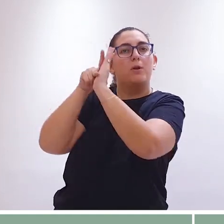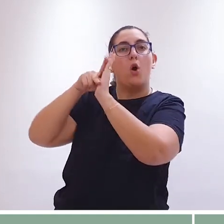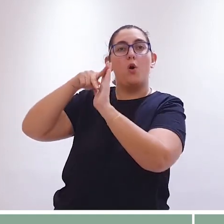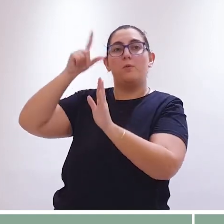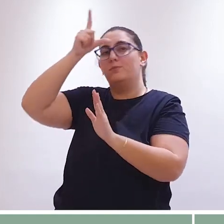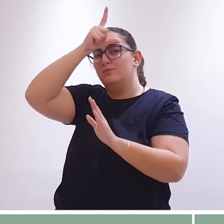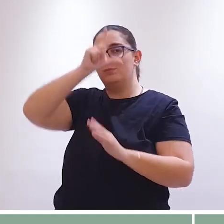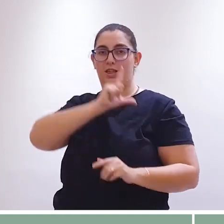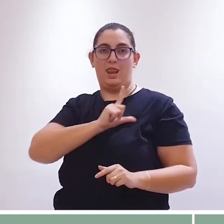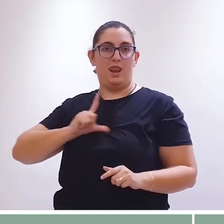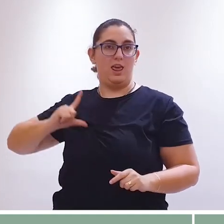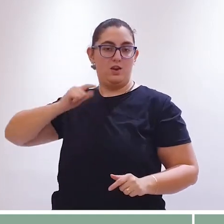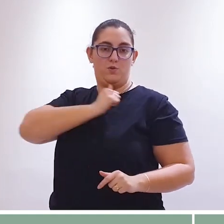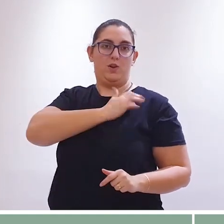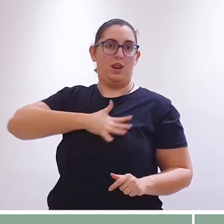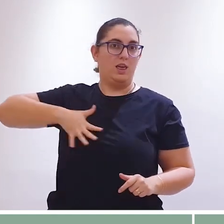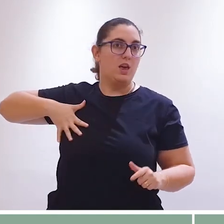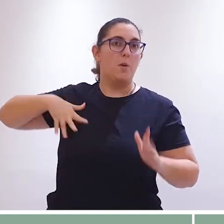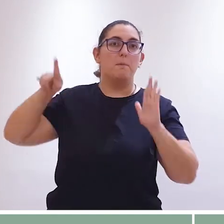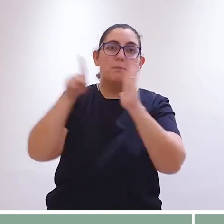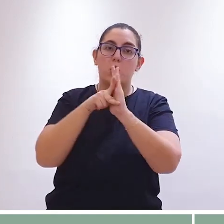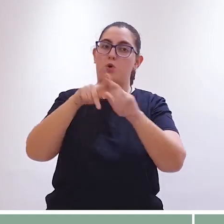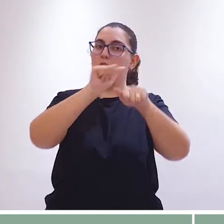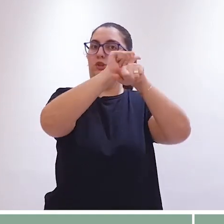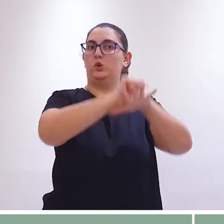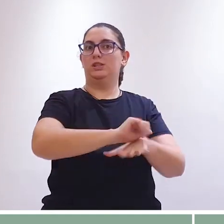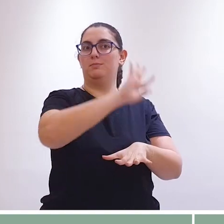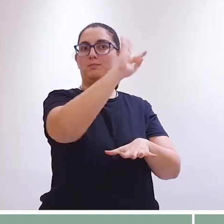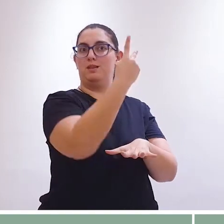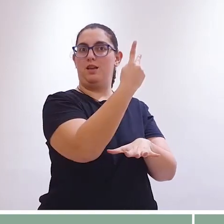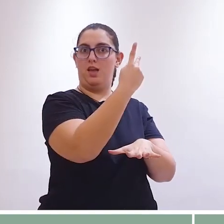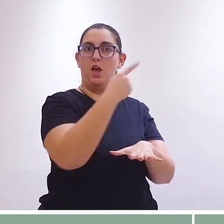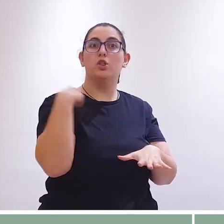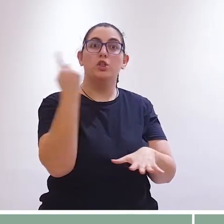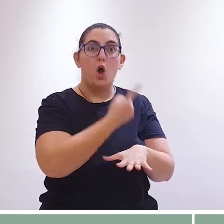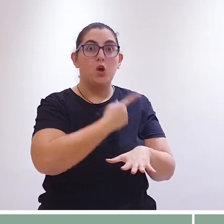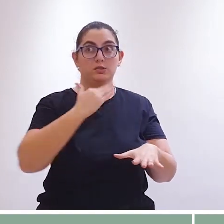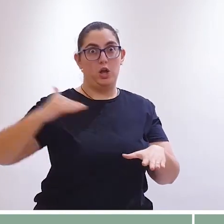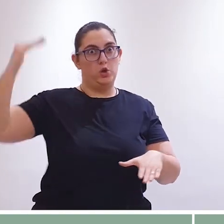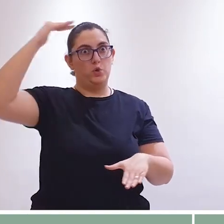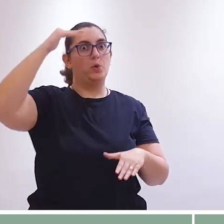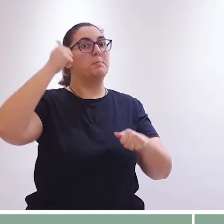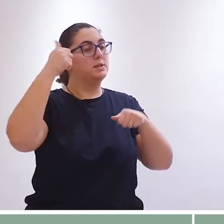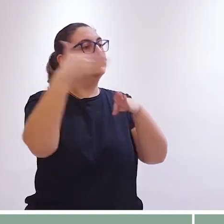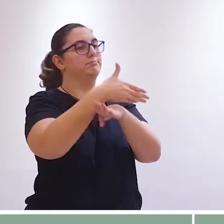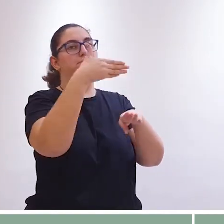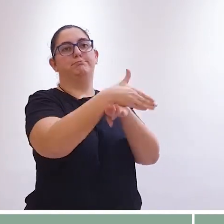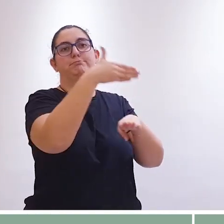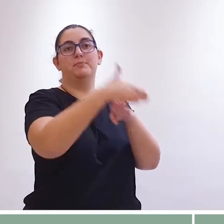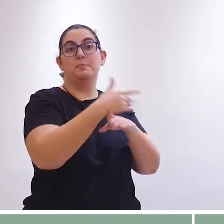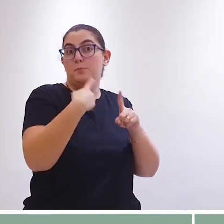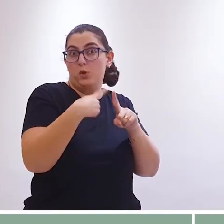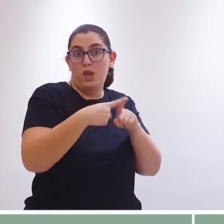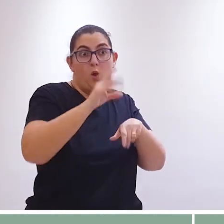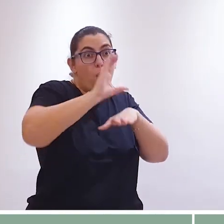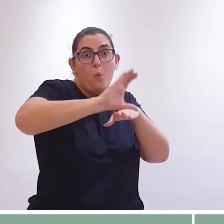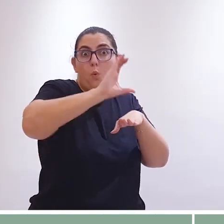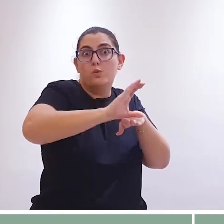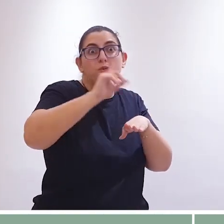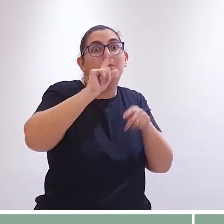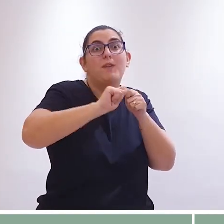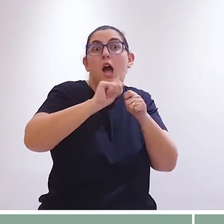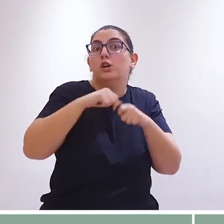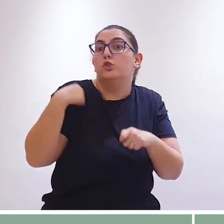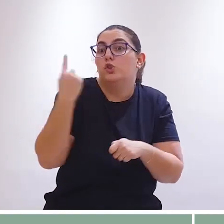oferecidos em vários lugares em nossa arquidiocese. Nós, adultos, devemos participar. Esses cursos nos